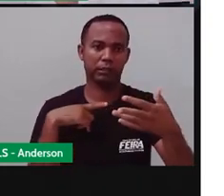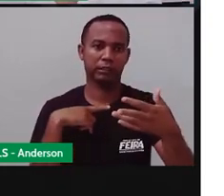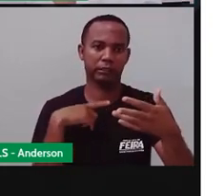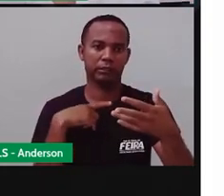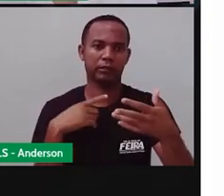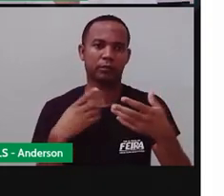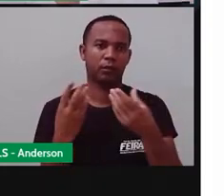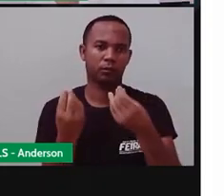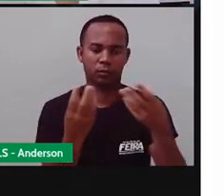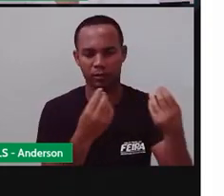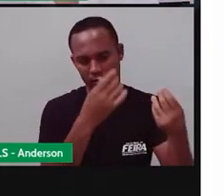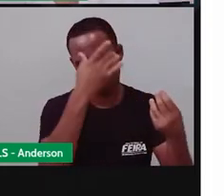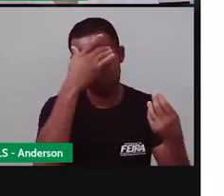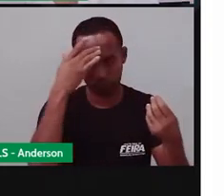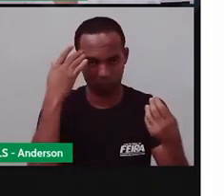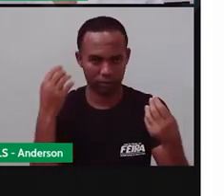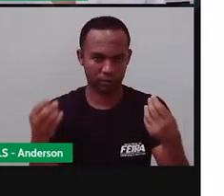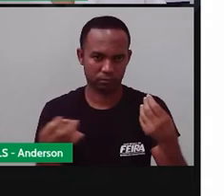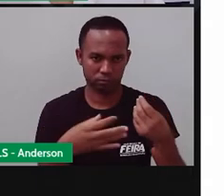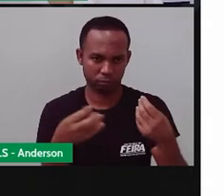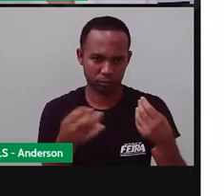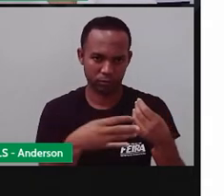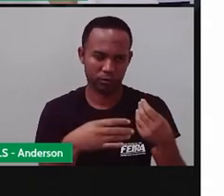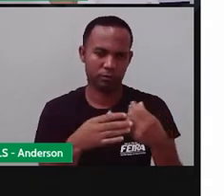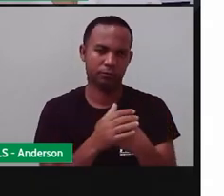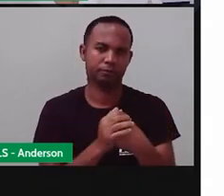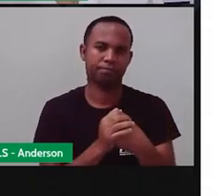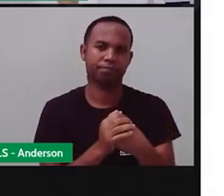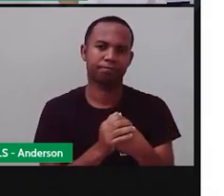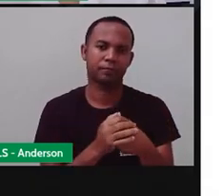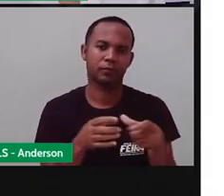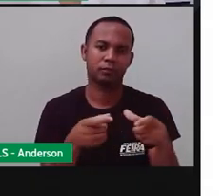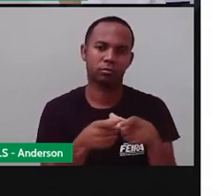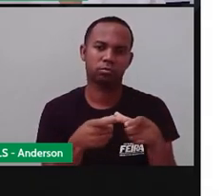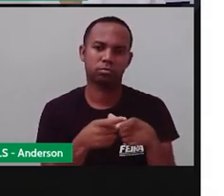bairro, na verdade, que a quantidade de habitantes é menor.